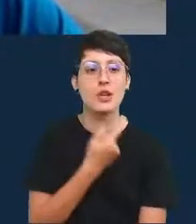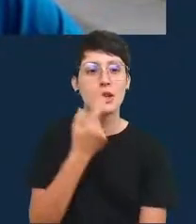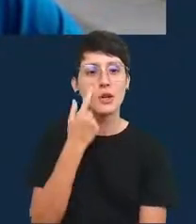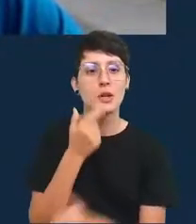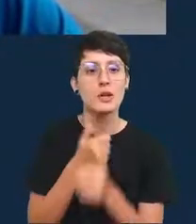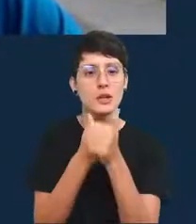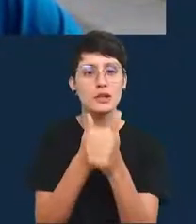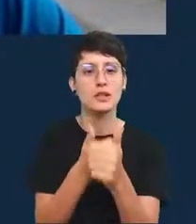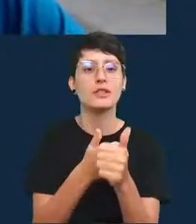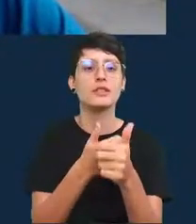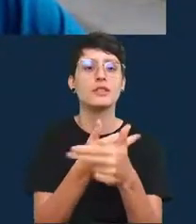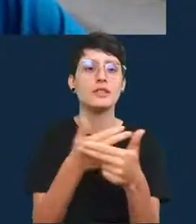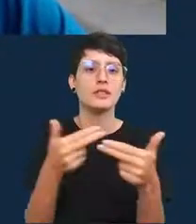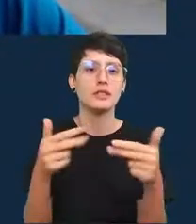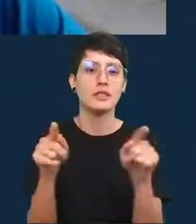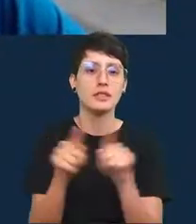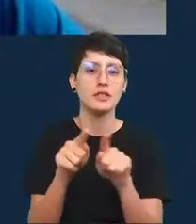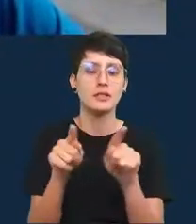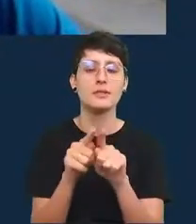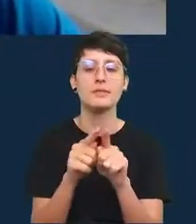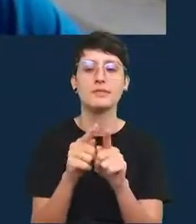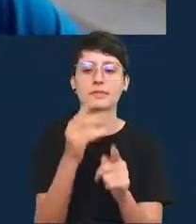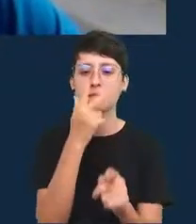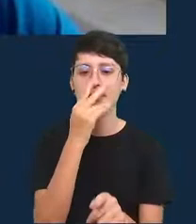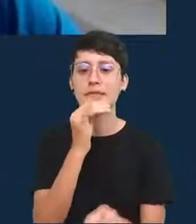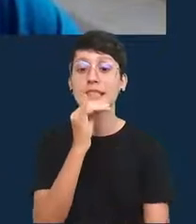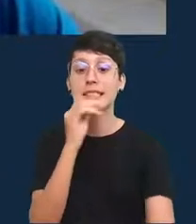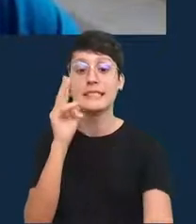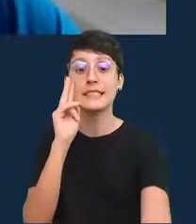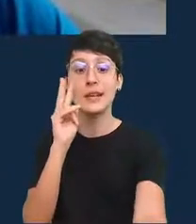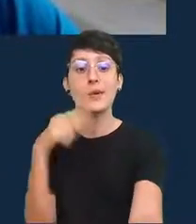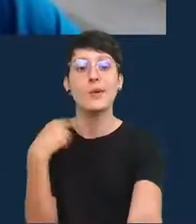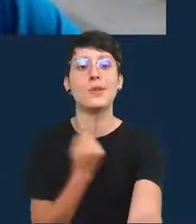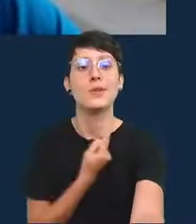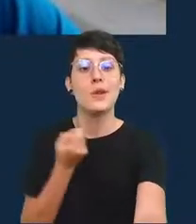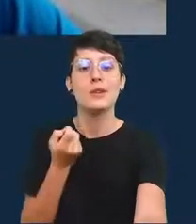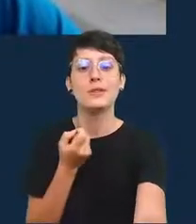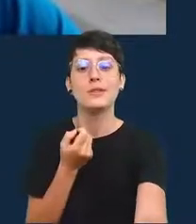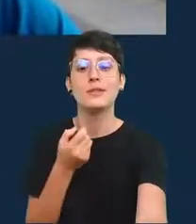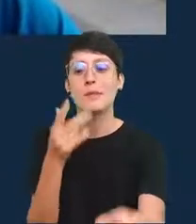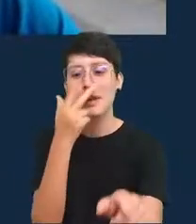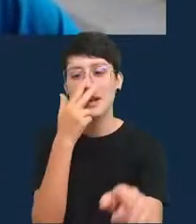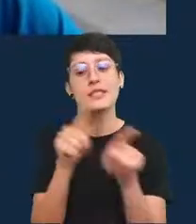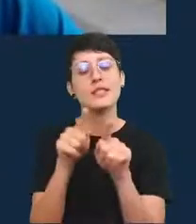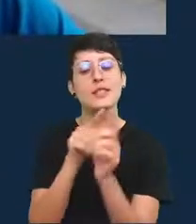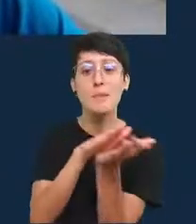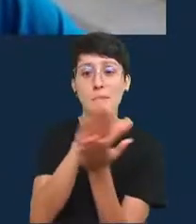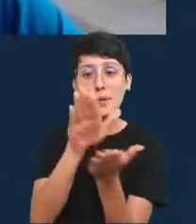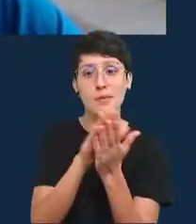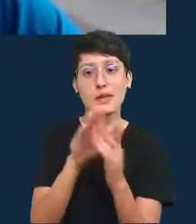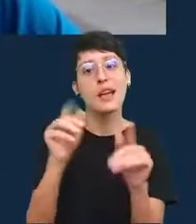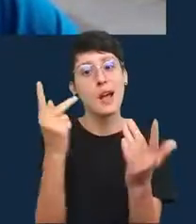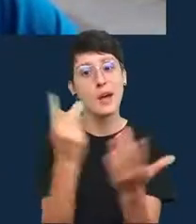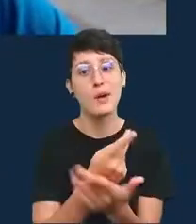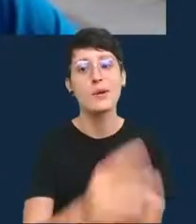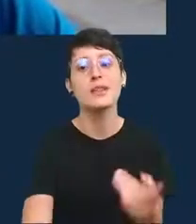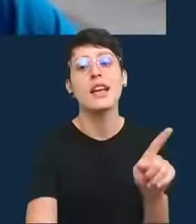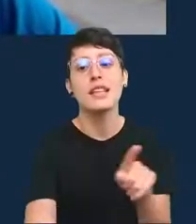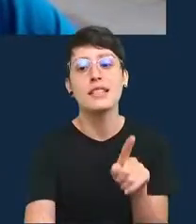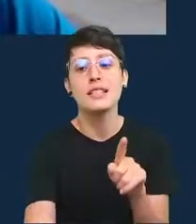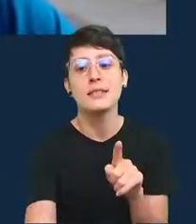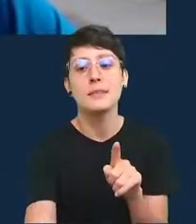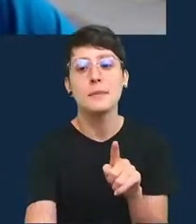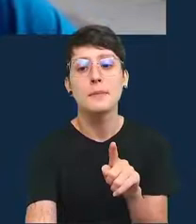solicitação na segunda-feira e aí na segunda-feira a gente já publica acontece isso também mas eu acho que às vezes o que é